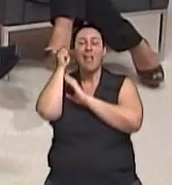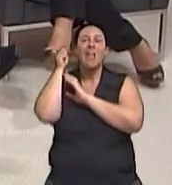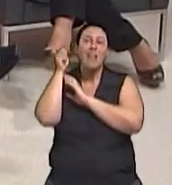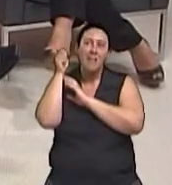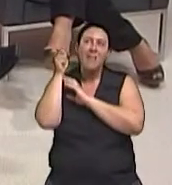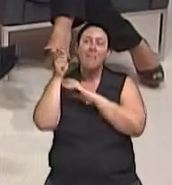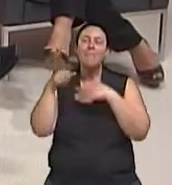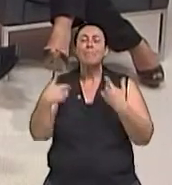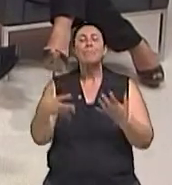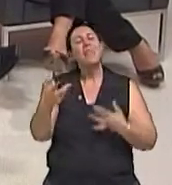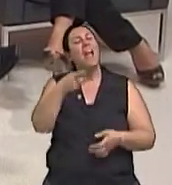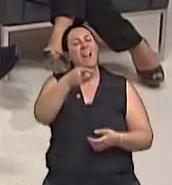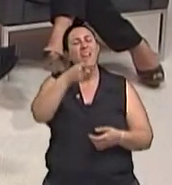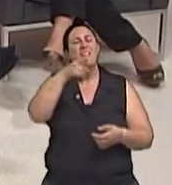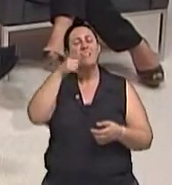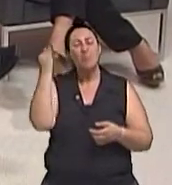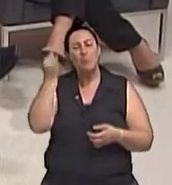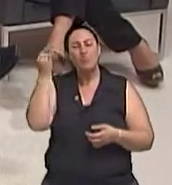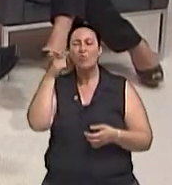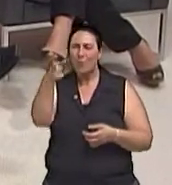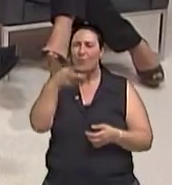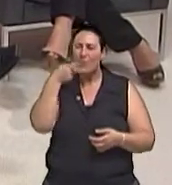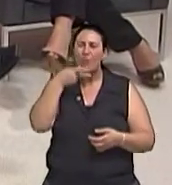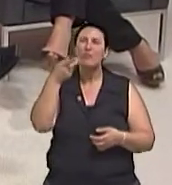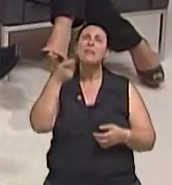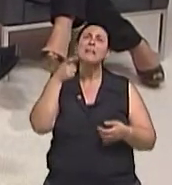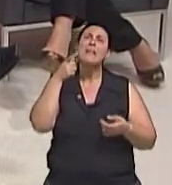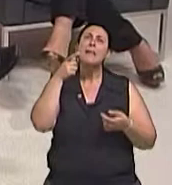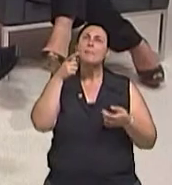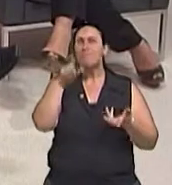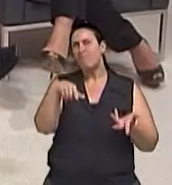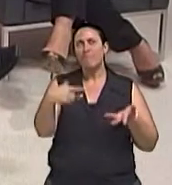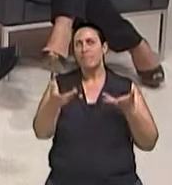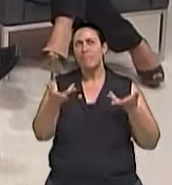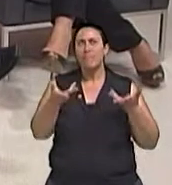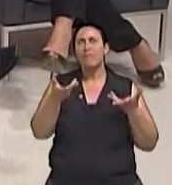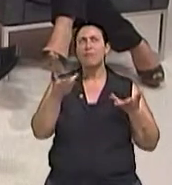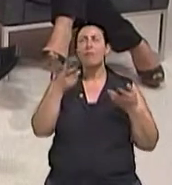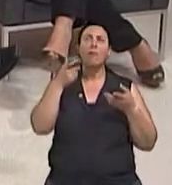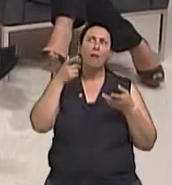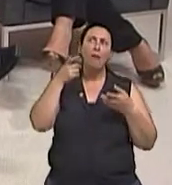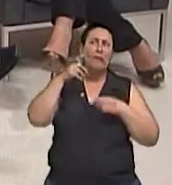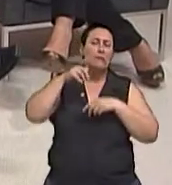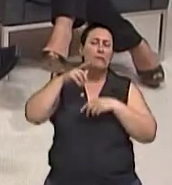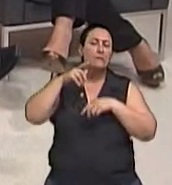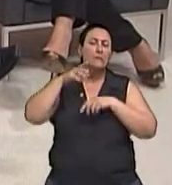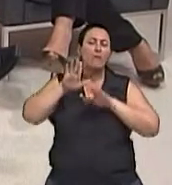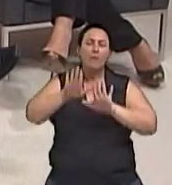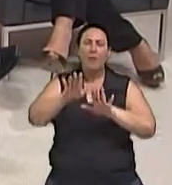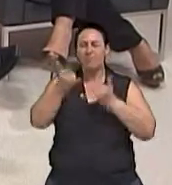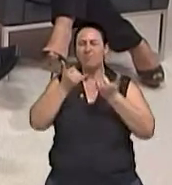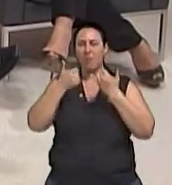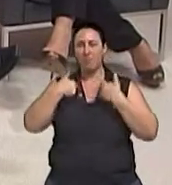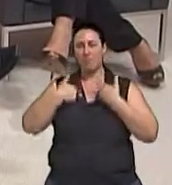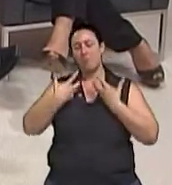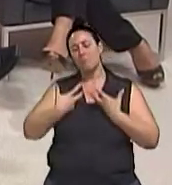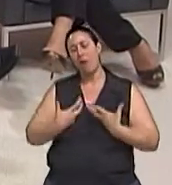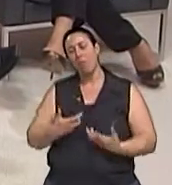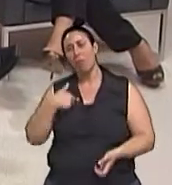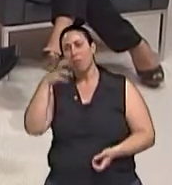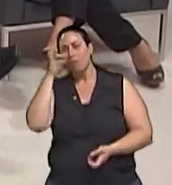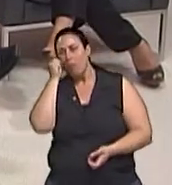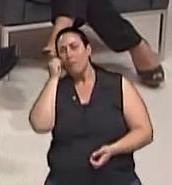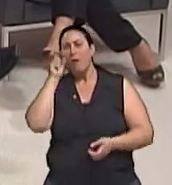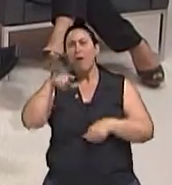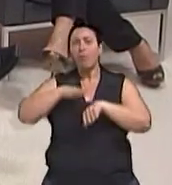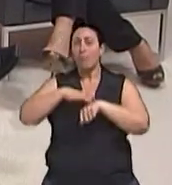Mas eu quero pegar uma questão que o senhor disse, que eu acho importantíssima, que é a questão de, assim, fica mais tempo na cama. E eu vou falar agora para as